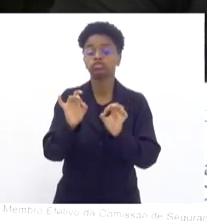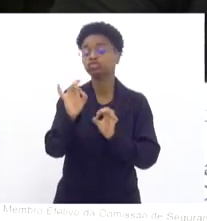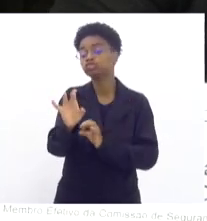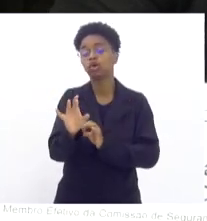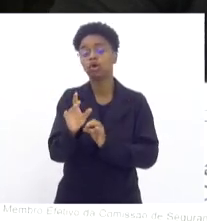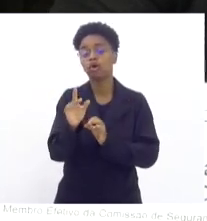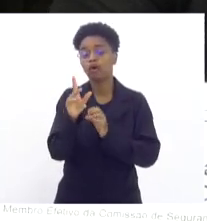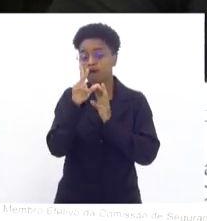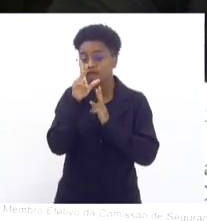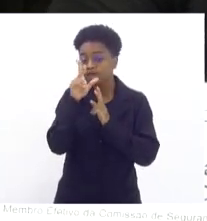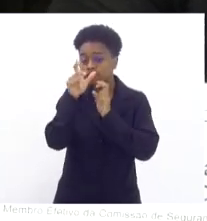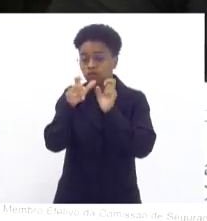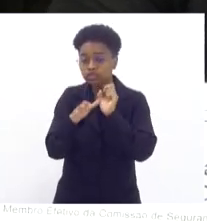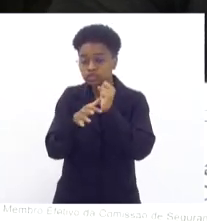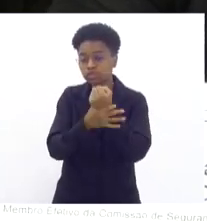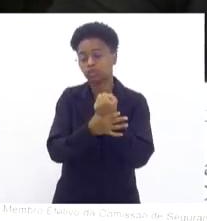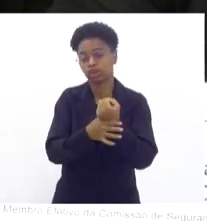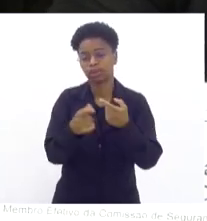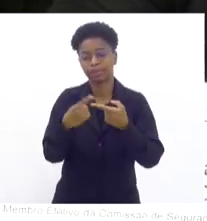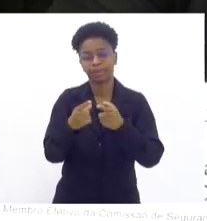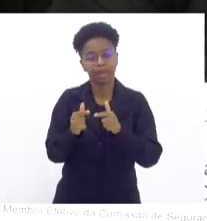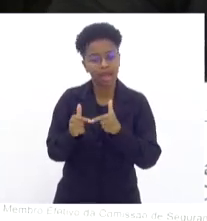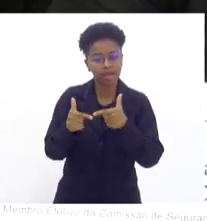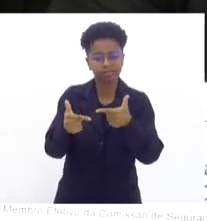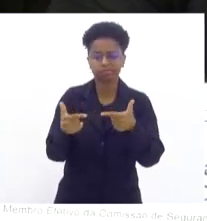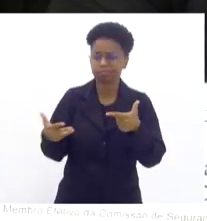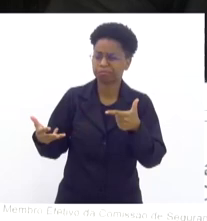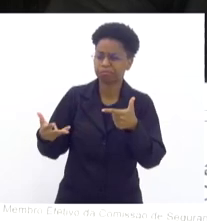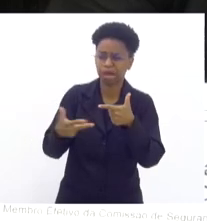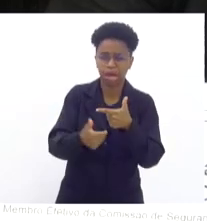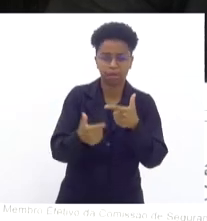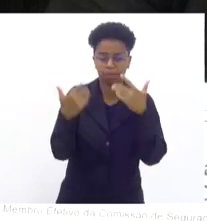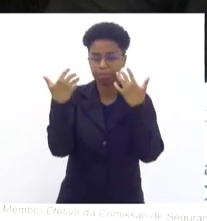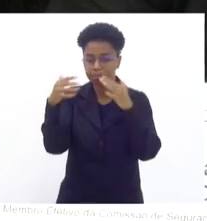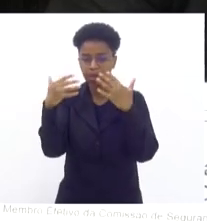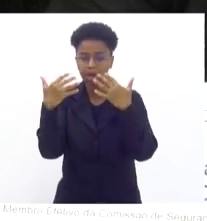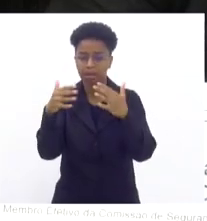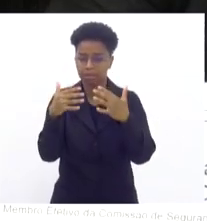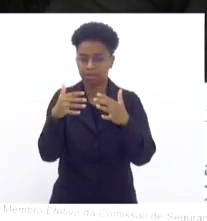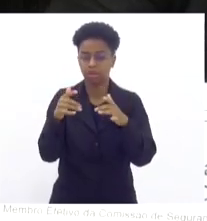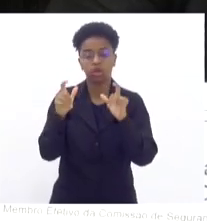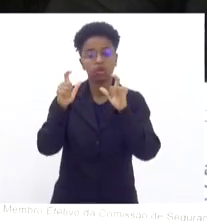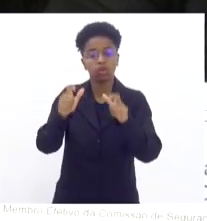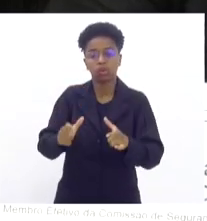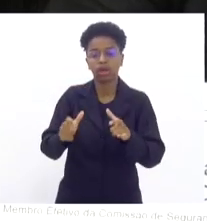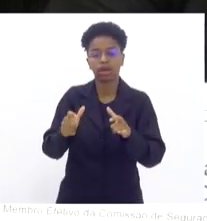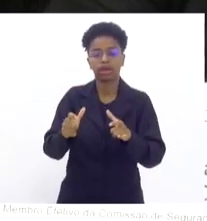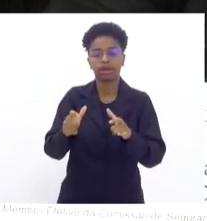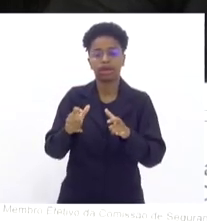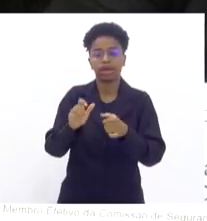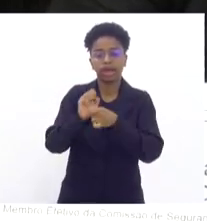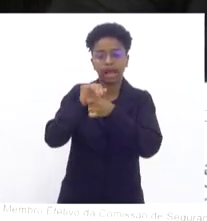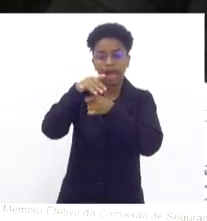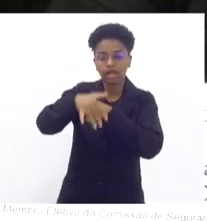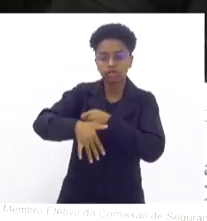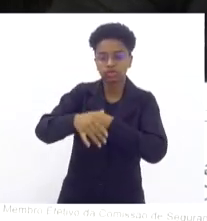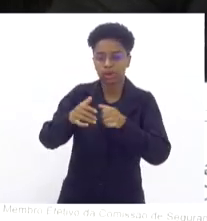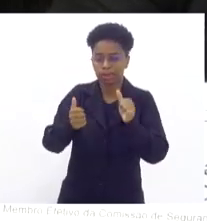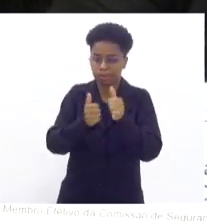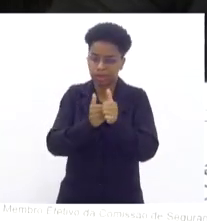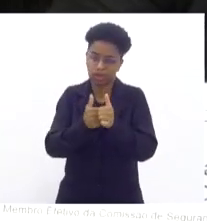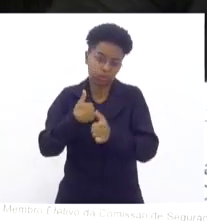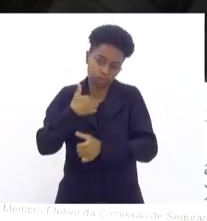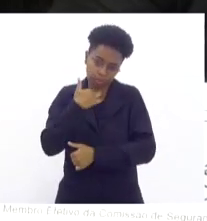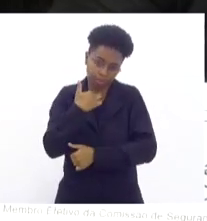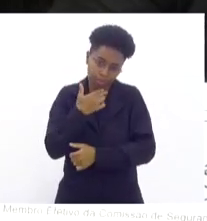que fizeram uma ação maravilhosa, parabéns, ali na subida da cachoeira, e apreenderam. Pena que eu não posso